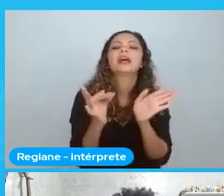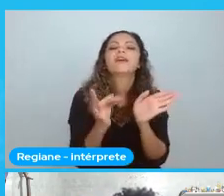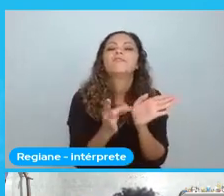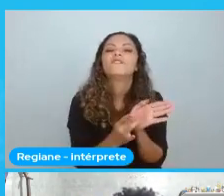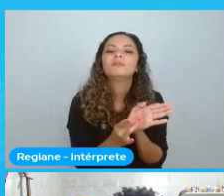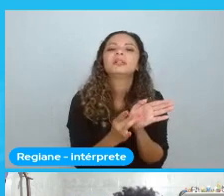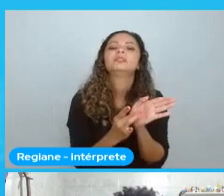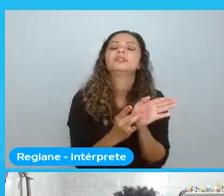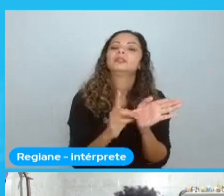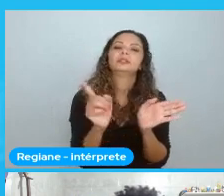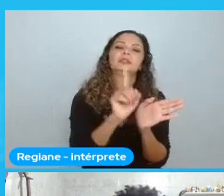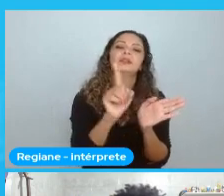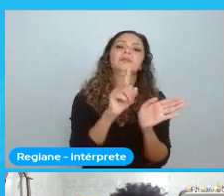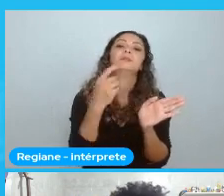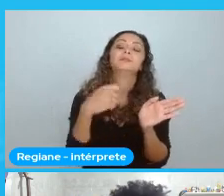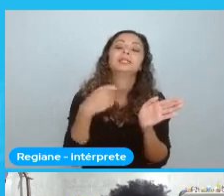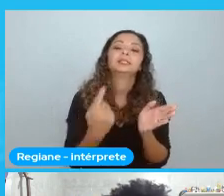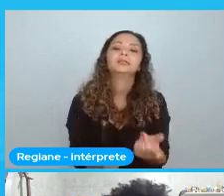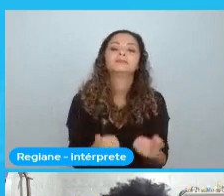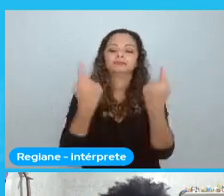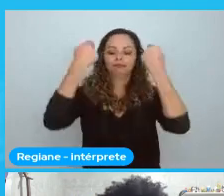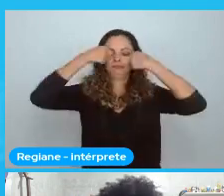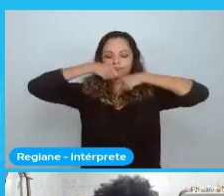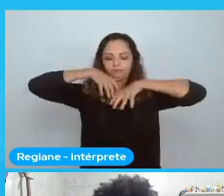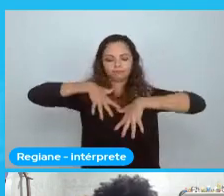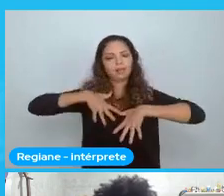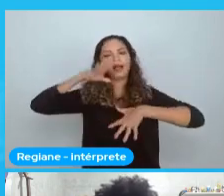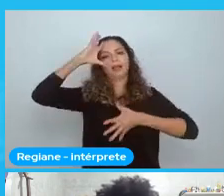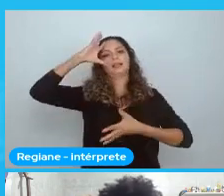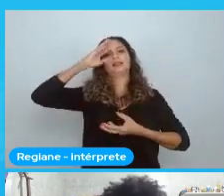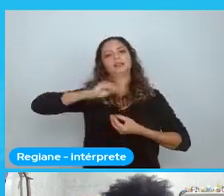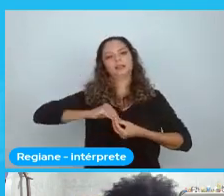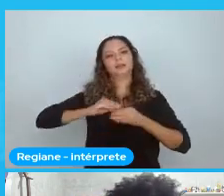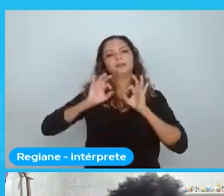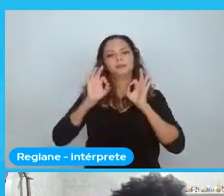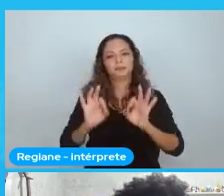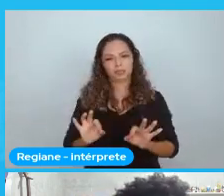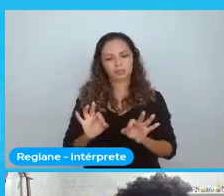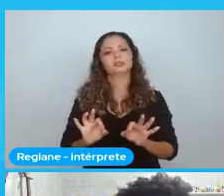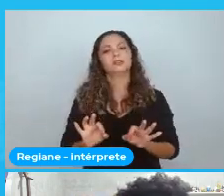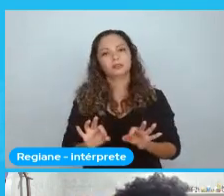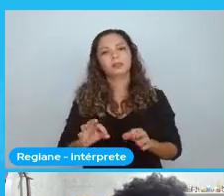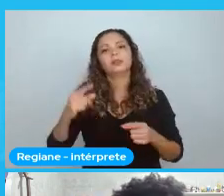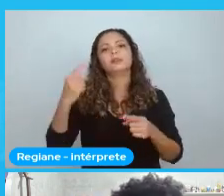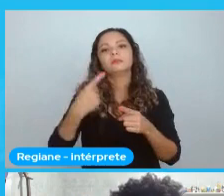Interiormente. Isso é uma coisa. Que você precisa entender. E aí. Eu acho engraçado. Isso. Porque a gente tem.